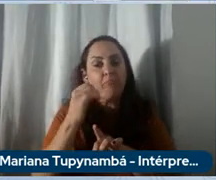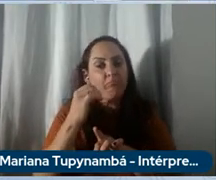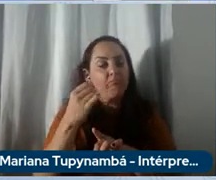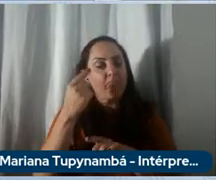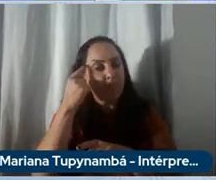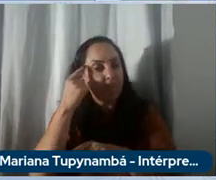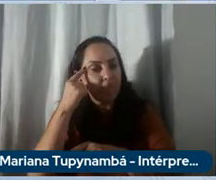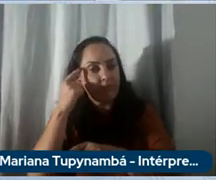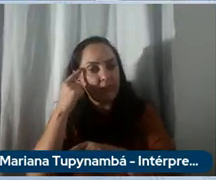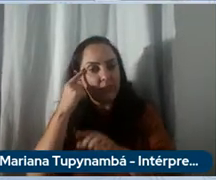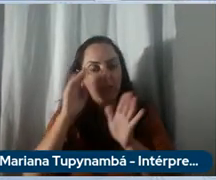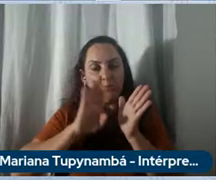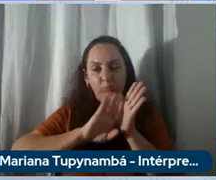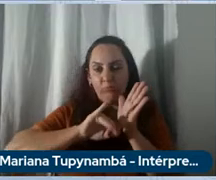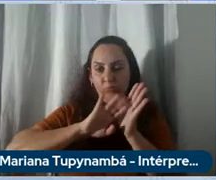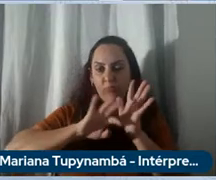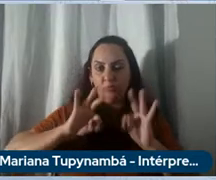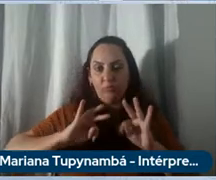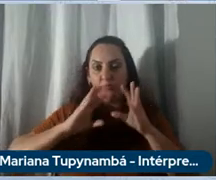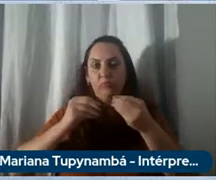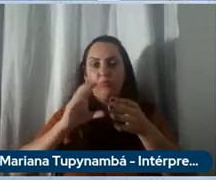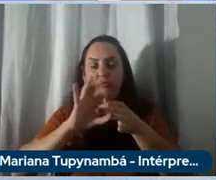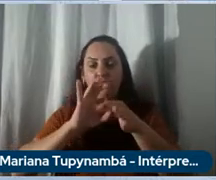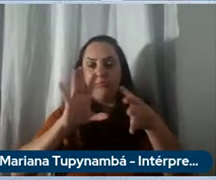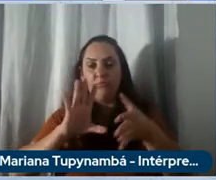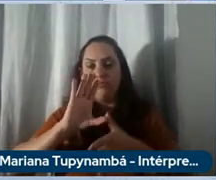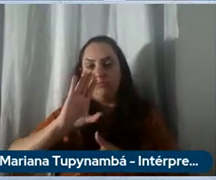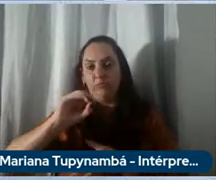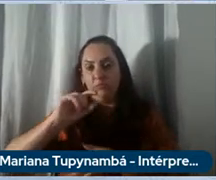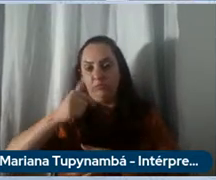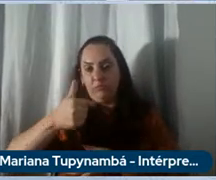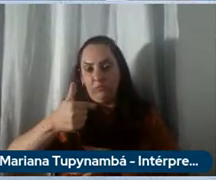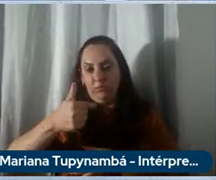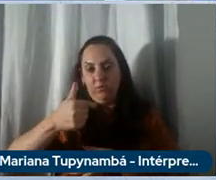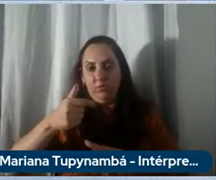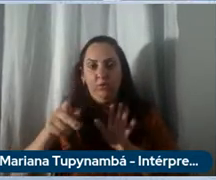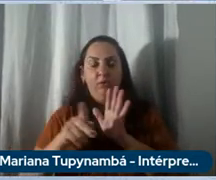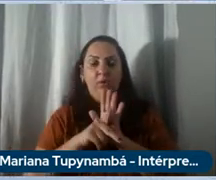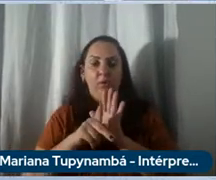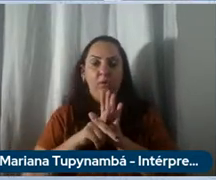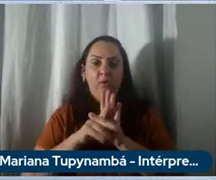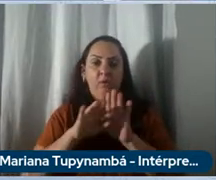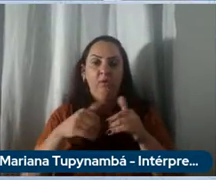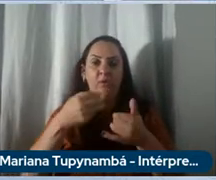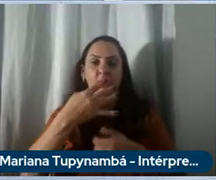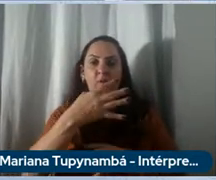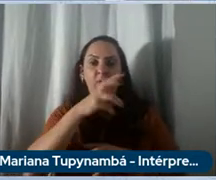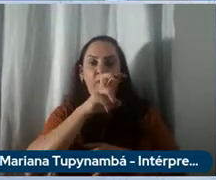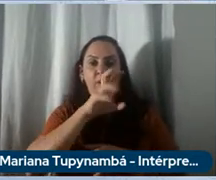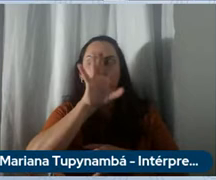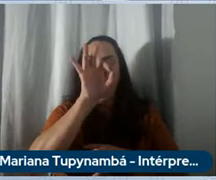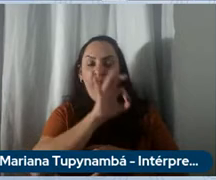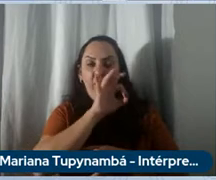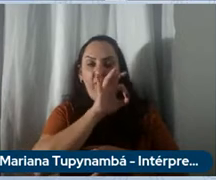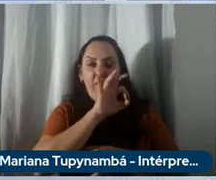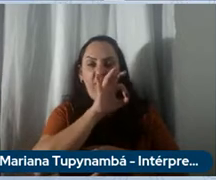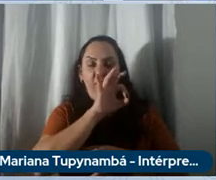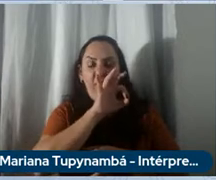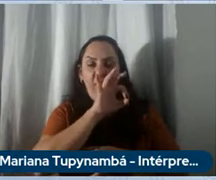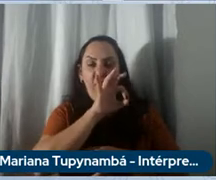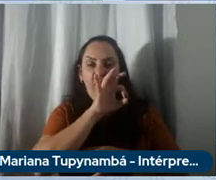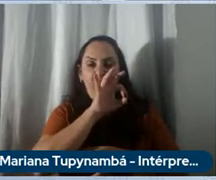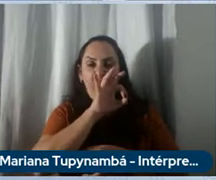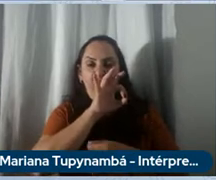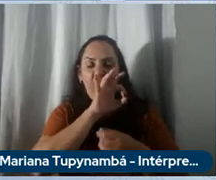a emissão de CO2 a mitigação da mesma será 45% por efeito de ações de produto como